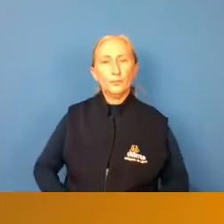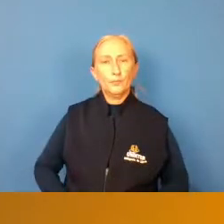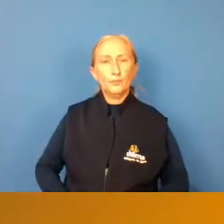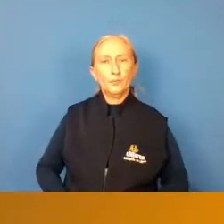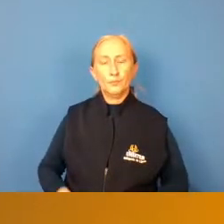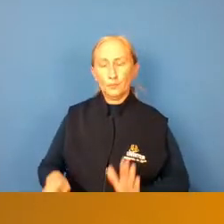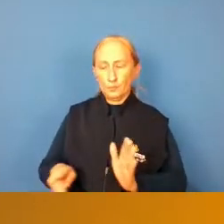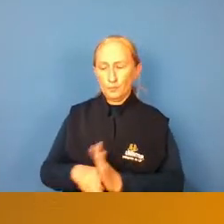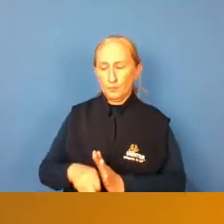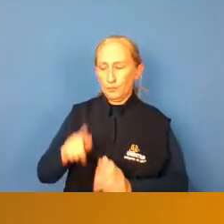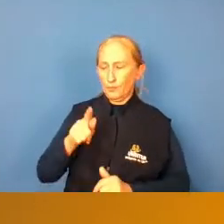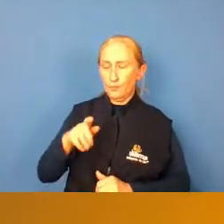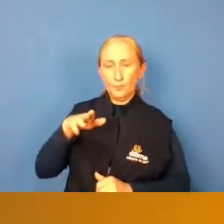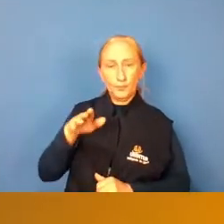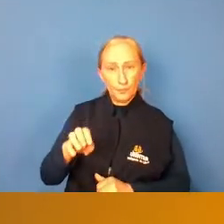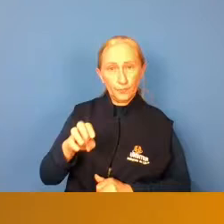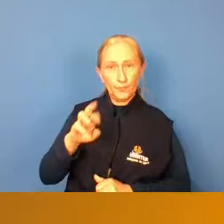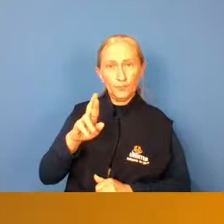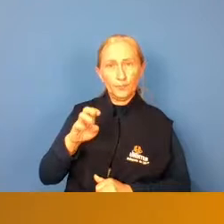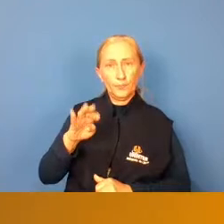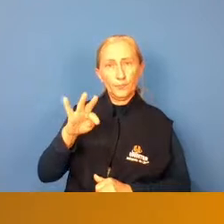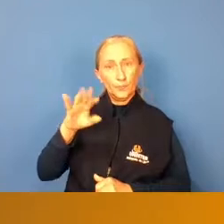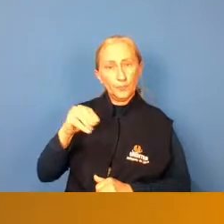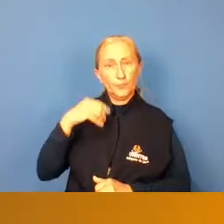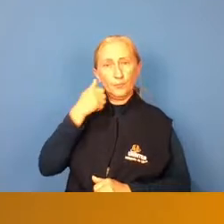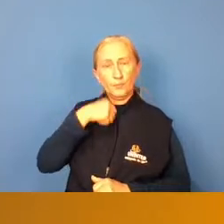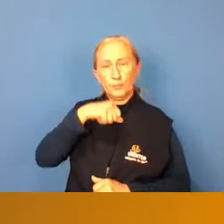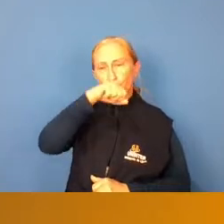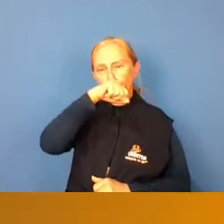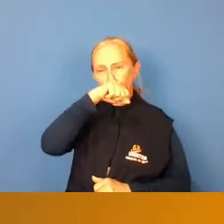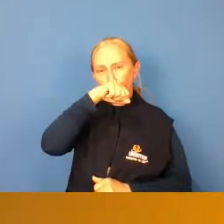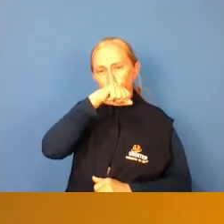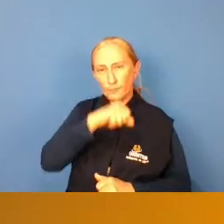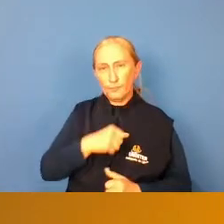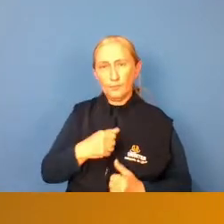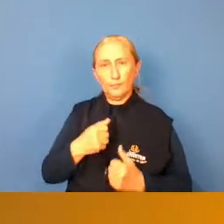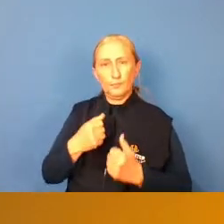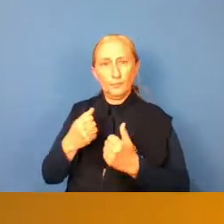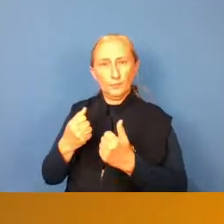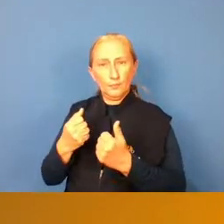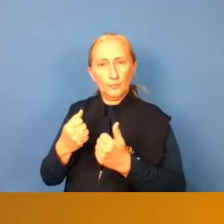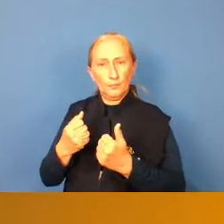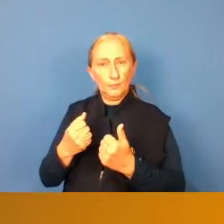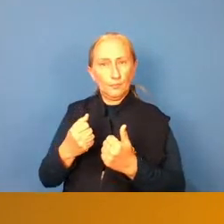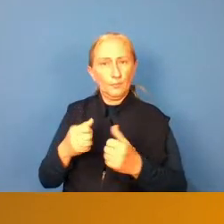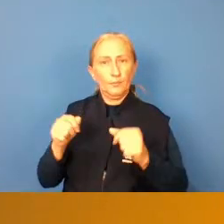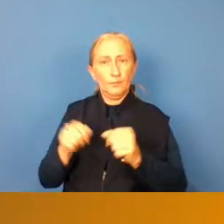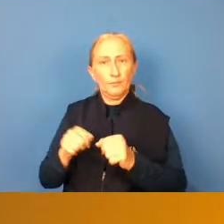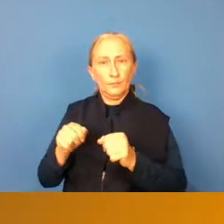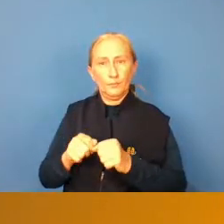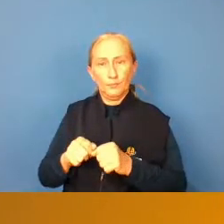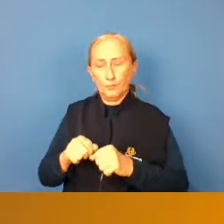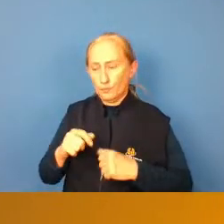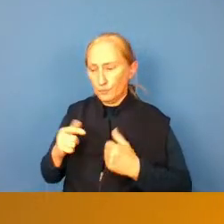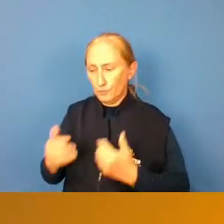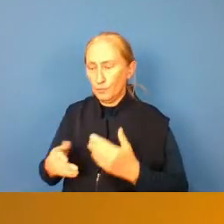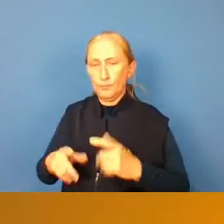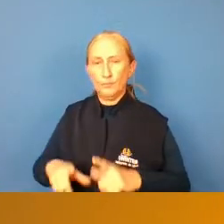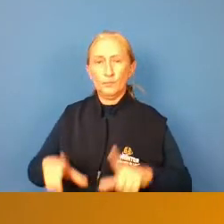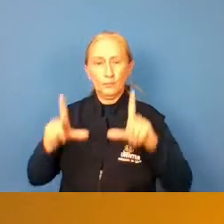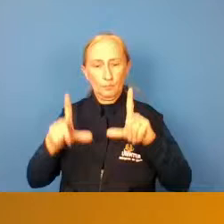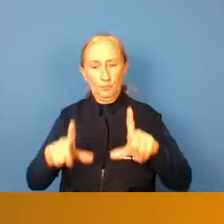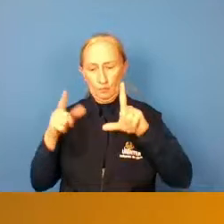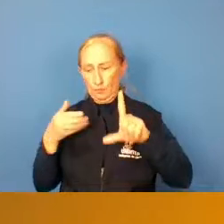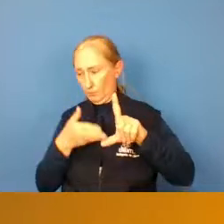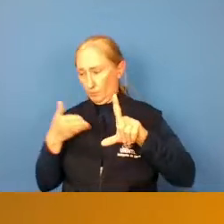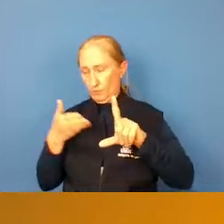recessivo elas nascem com o gene recessivo e quando a mãe ela dá faz uma super exposição de telas com a criança